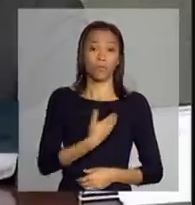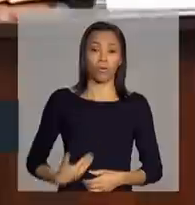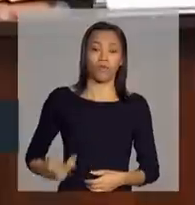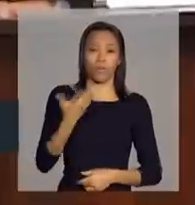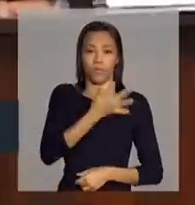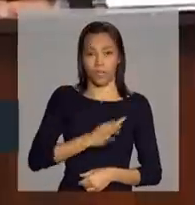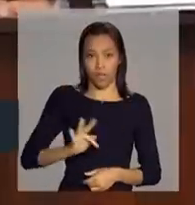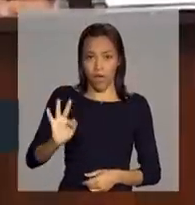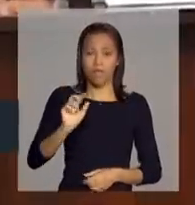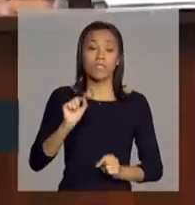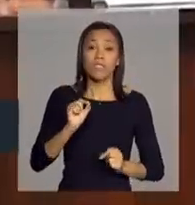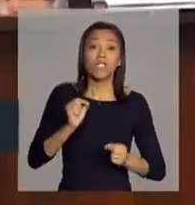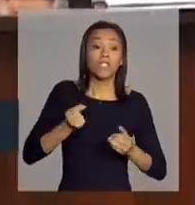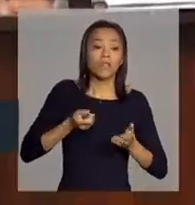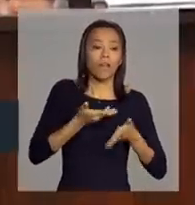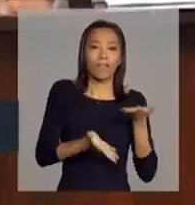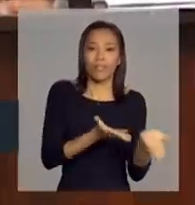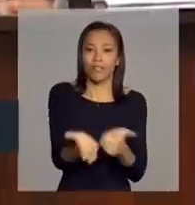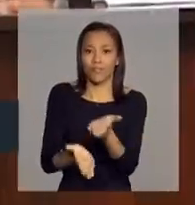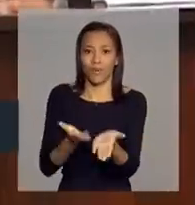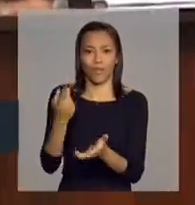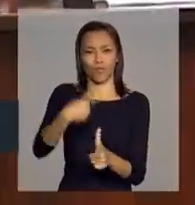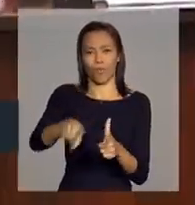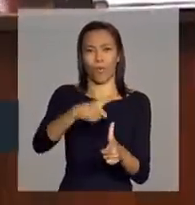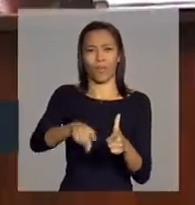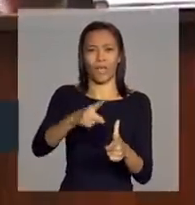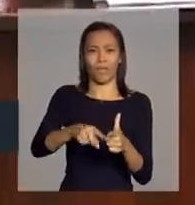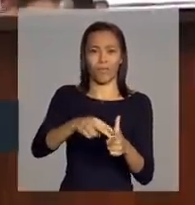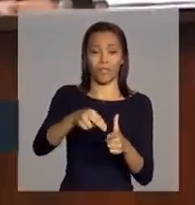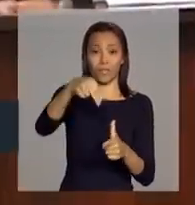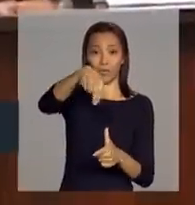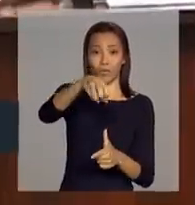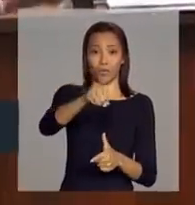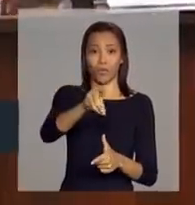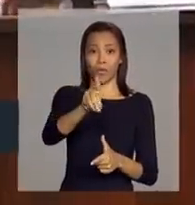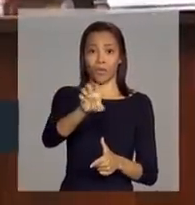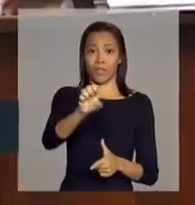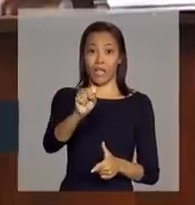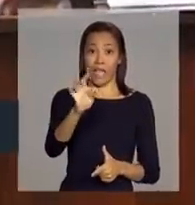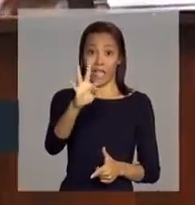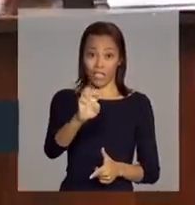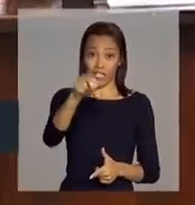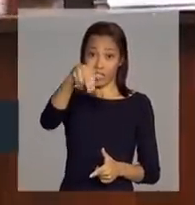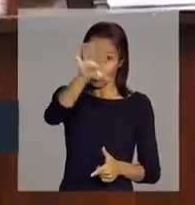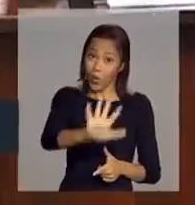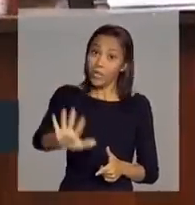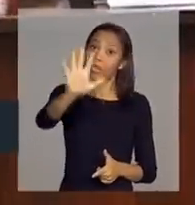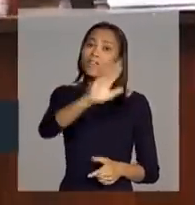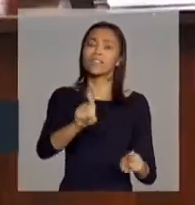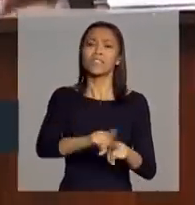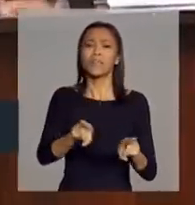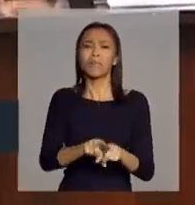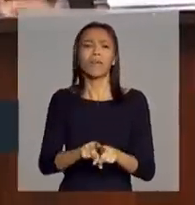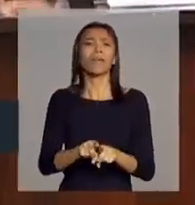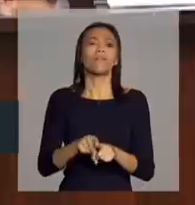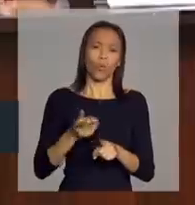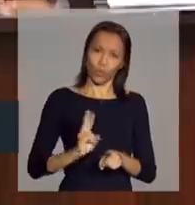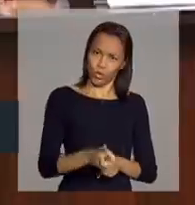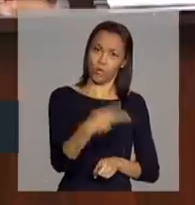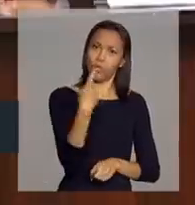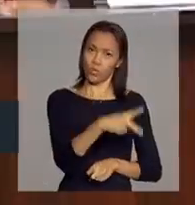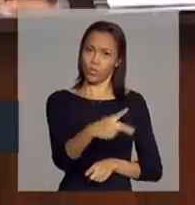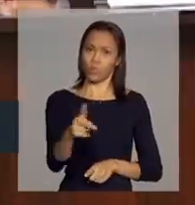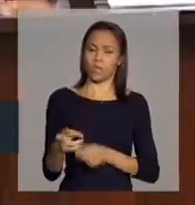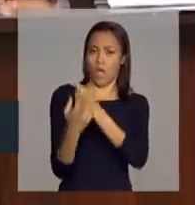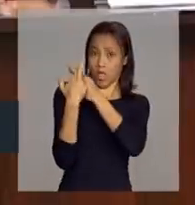de atendimento ao problema do Nordeste, além de estar realizando rotineiramente as suas outras funções, de